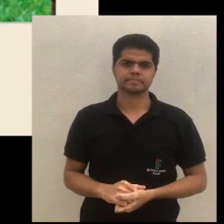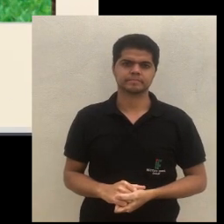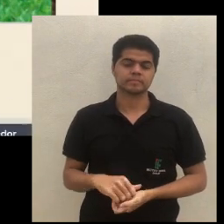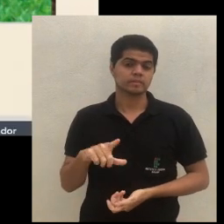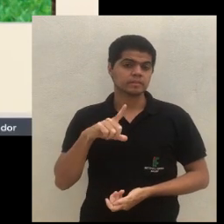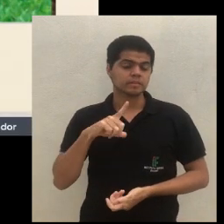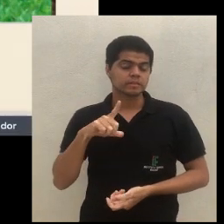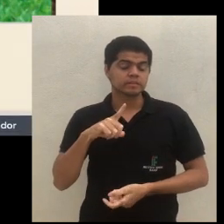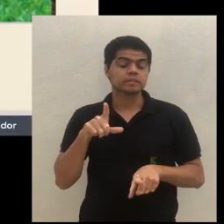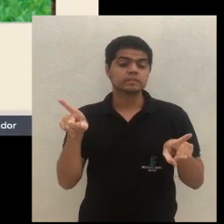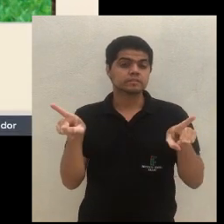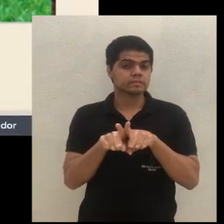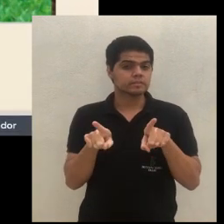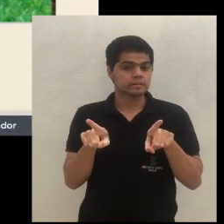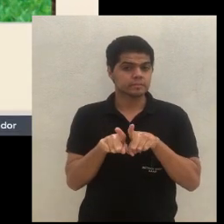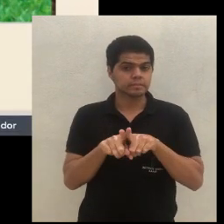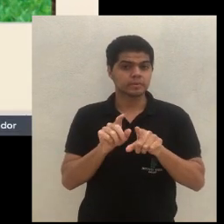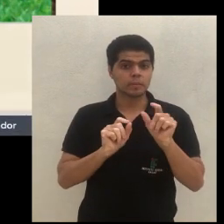Eu vou ter